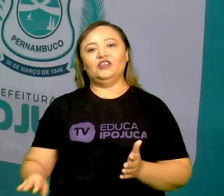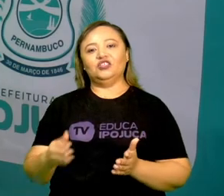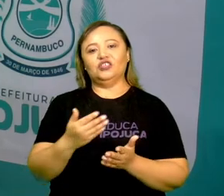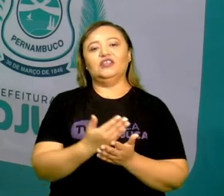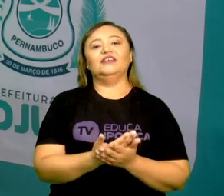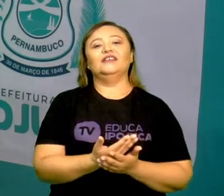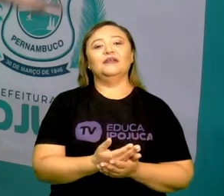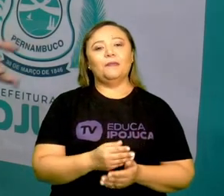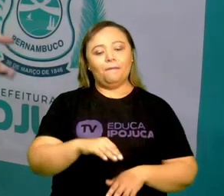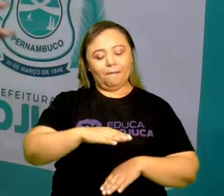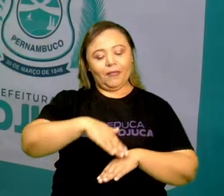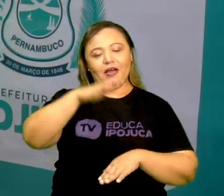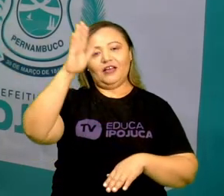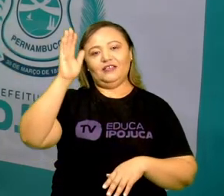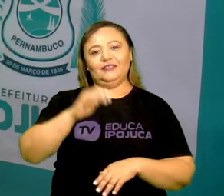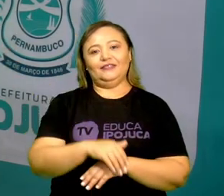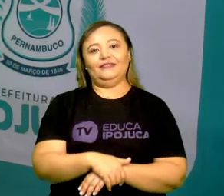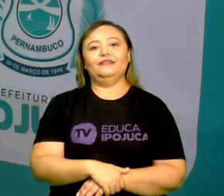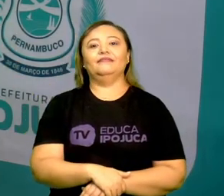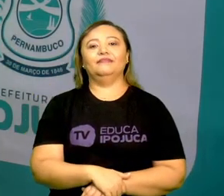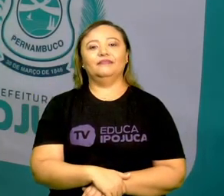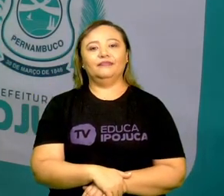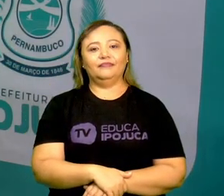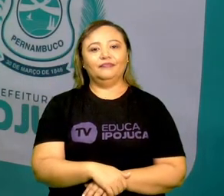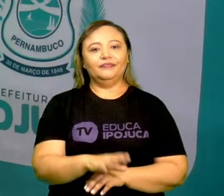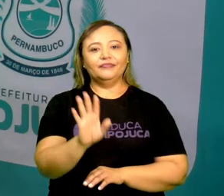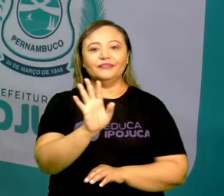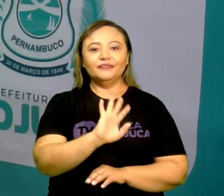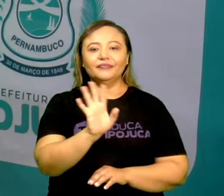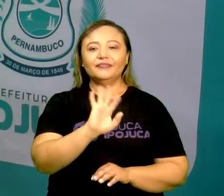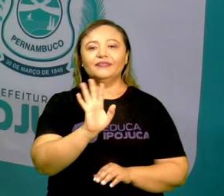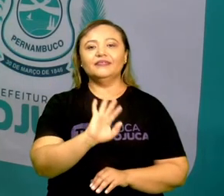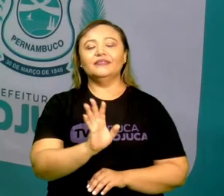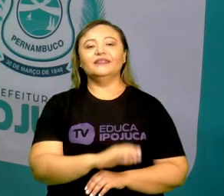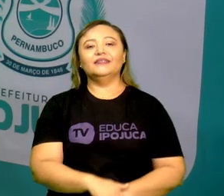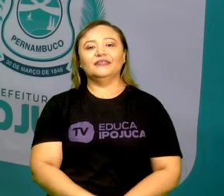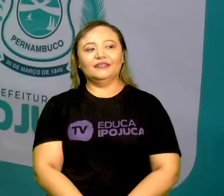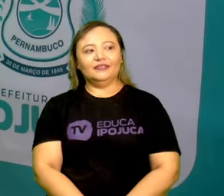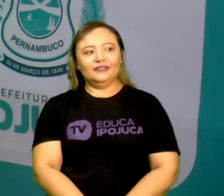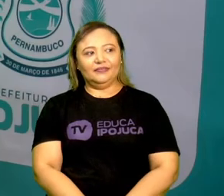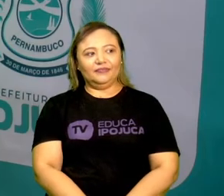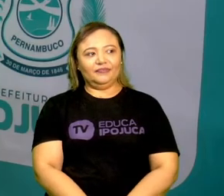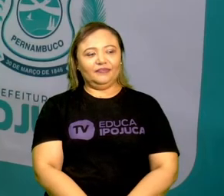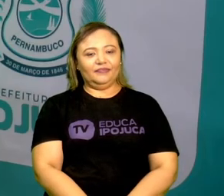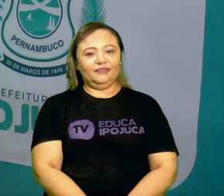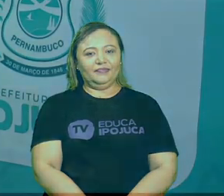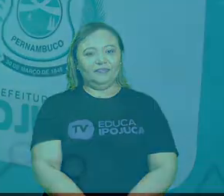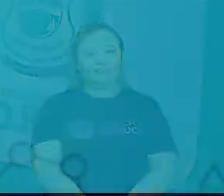estudar bastante coisa, tá certo? Um beijo grande para vocês e até a próxima aula!